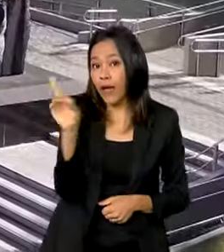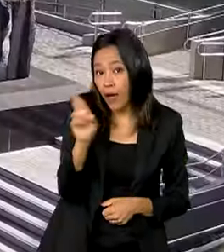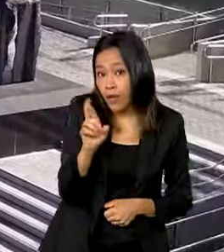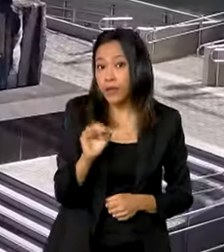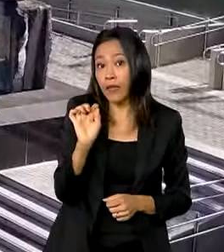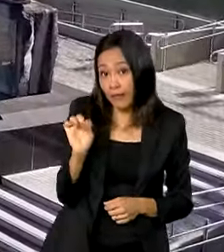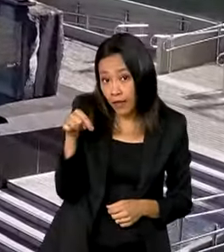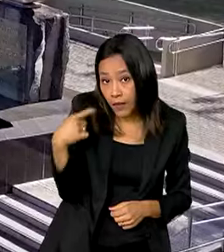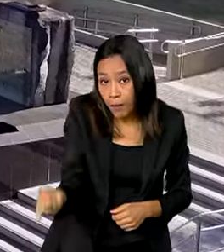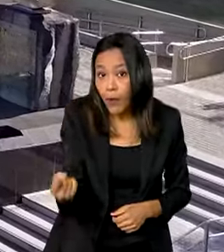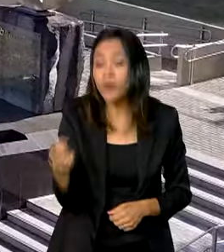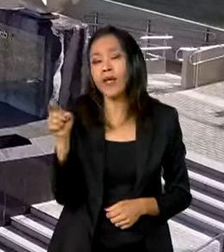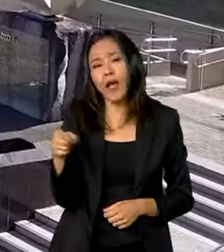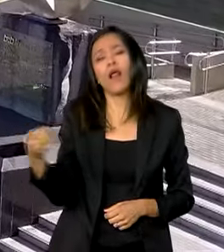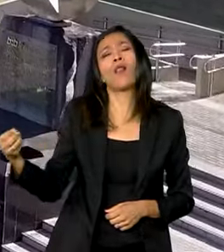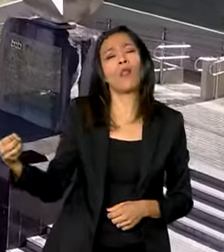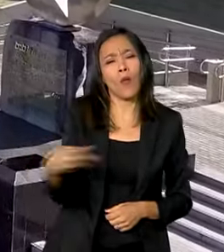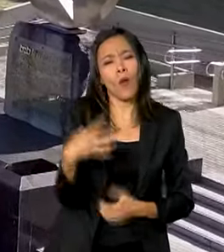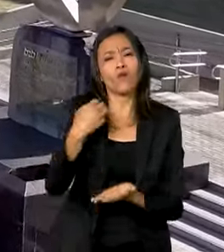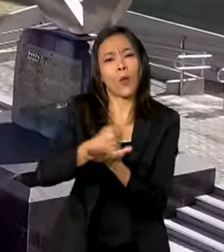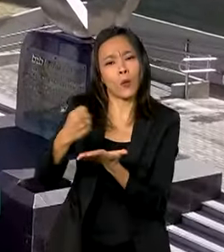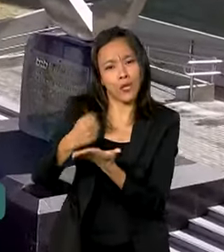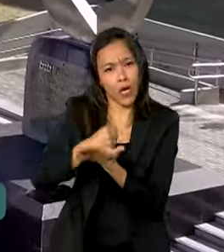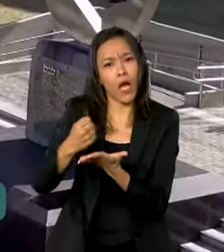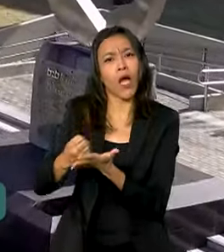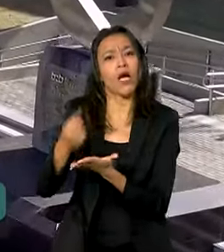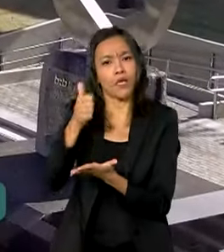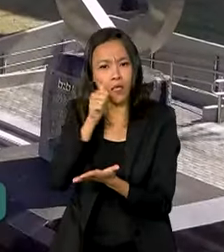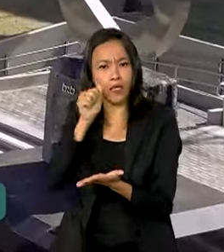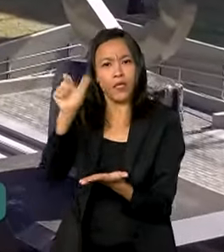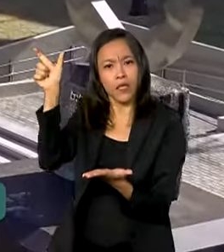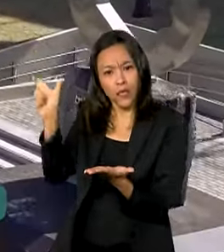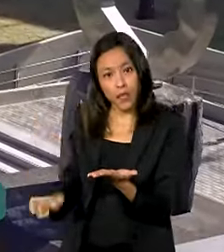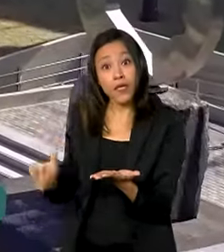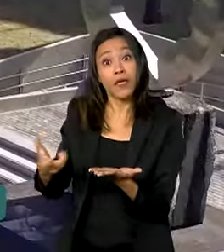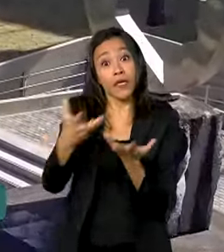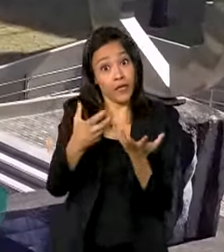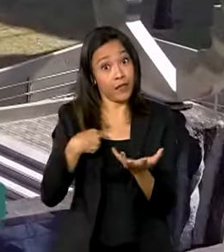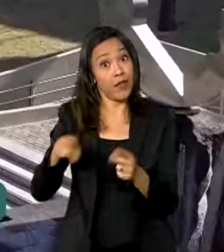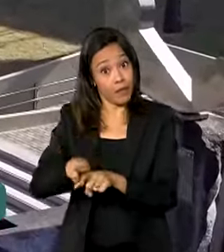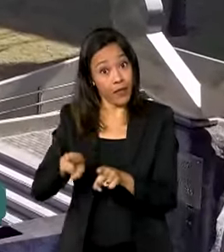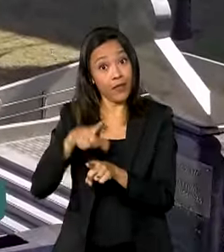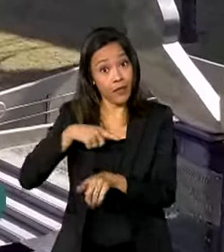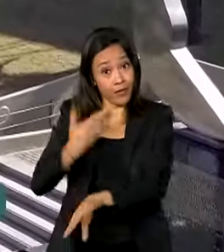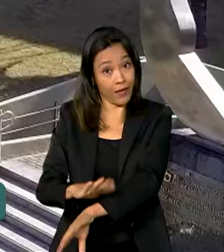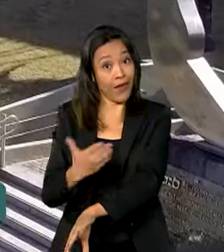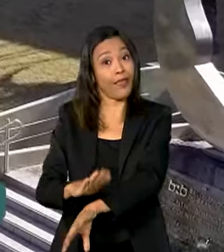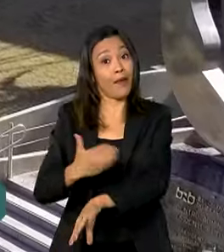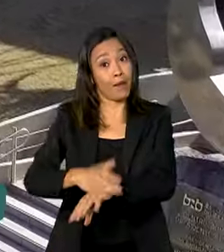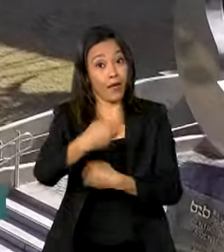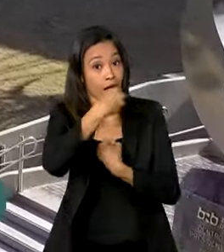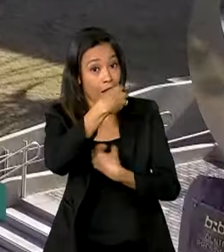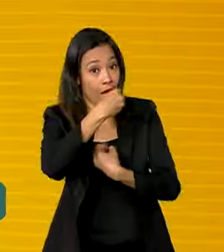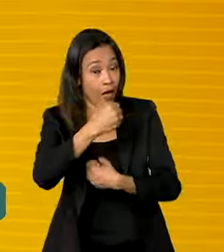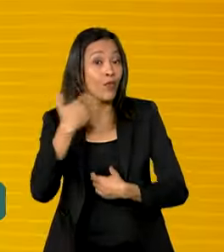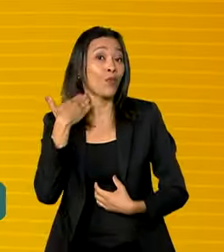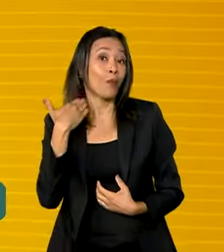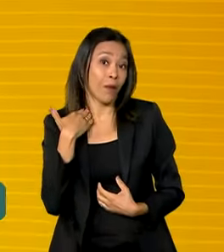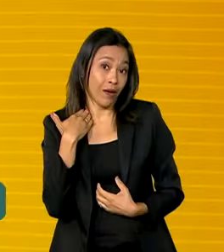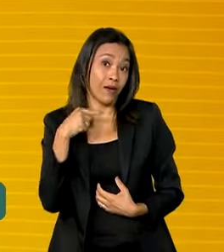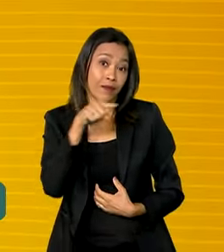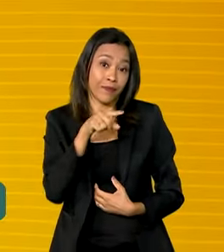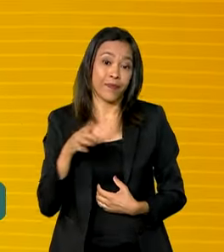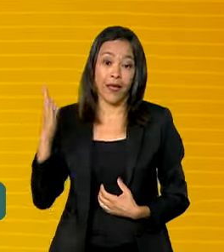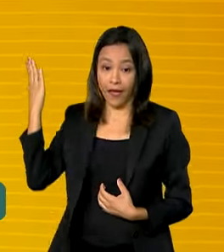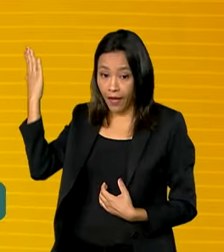depois fez novas contratações e ainda recebeu capacitações do Banco do Nordeste. Hoje